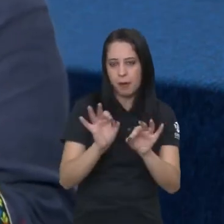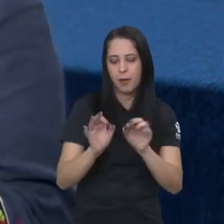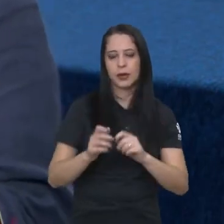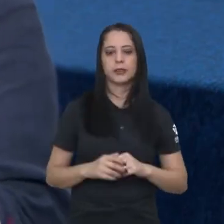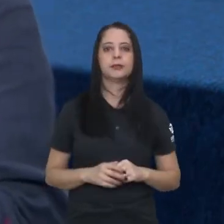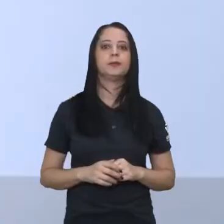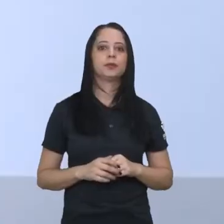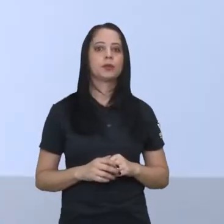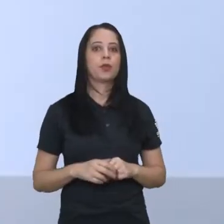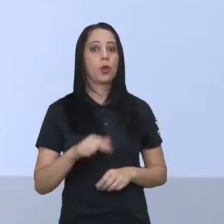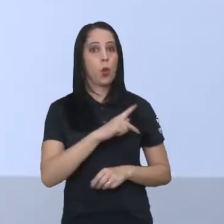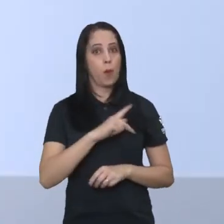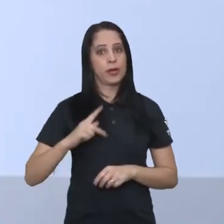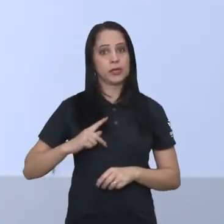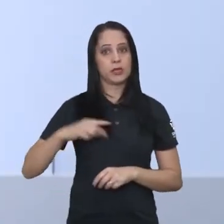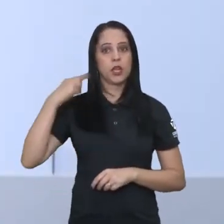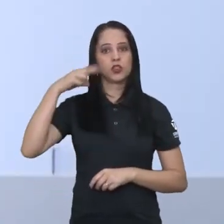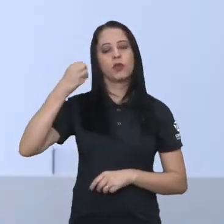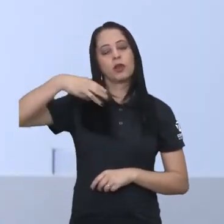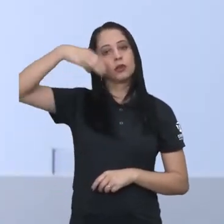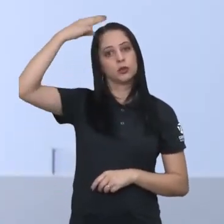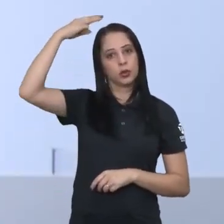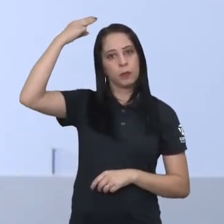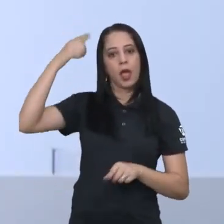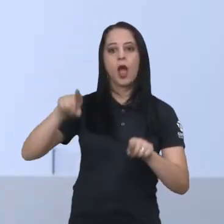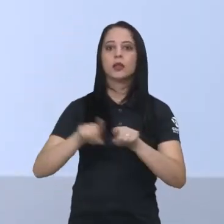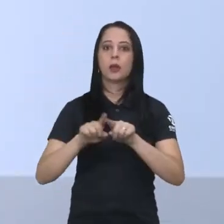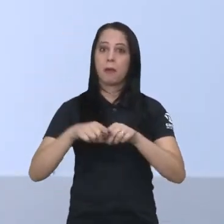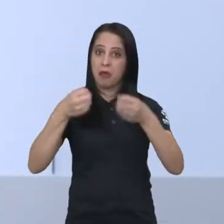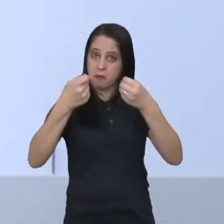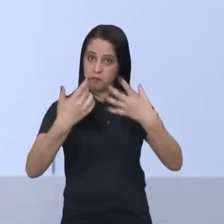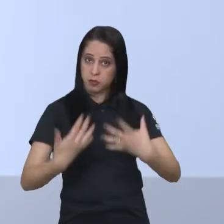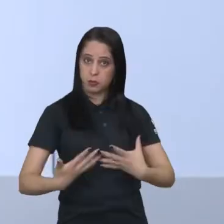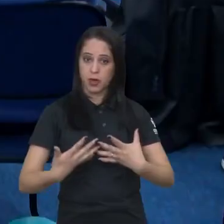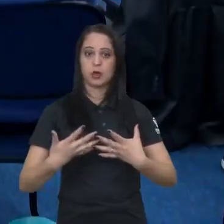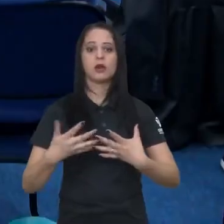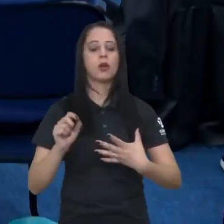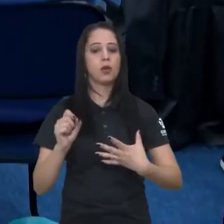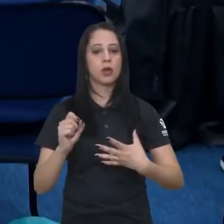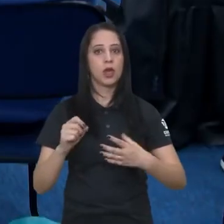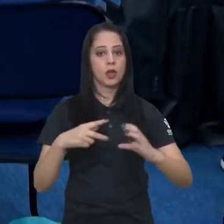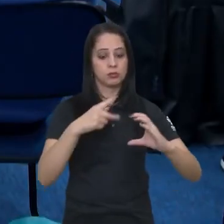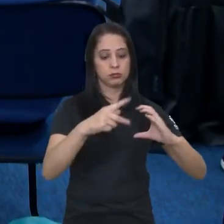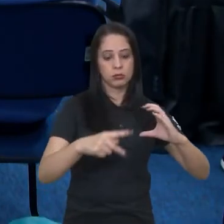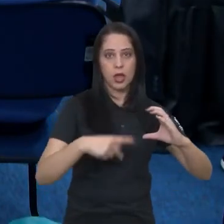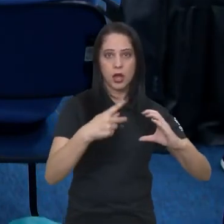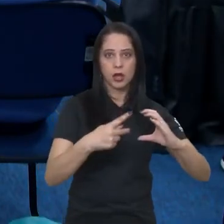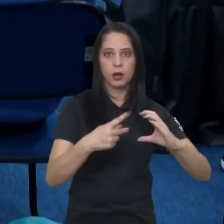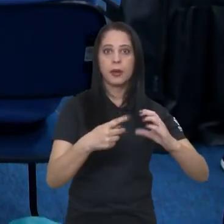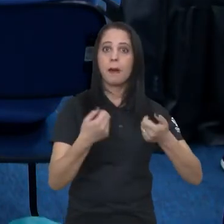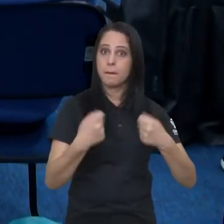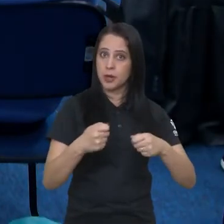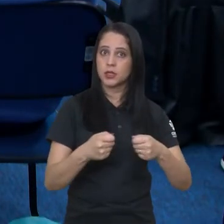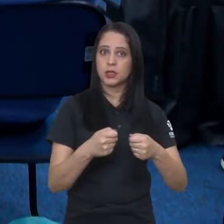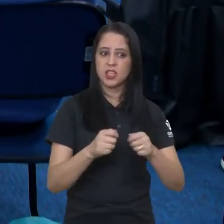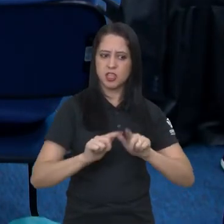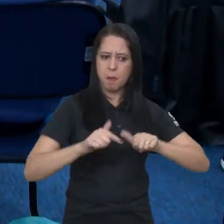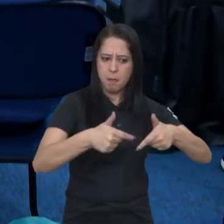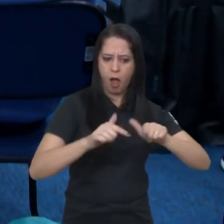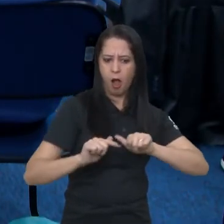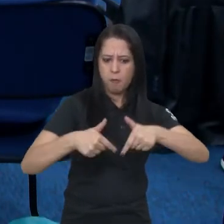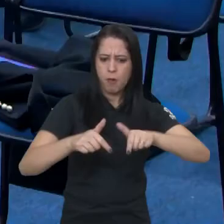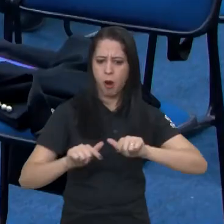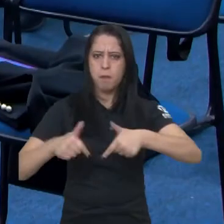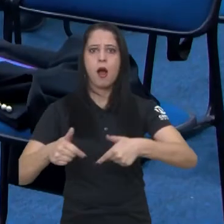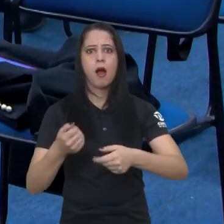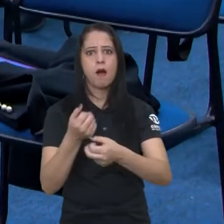legislações. O presidente da Comissão de Meio Ambiente, vereador Milton Vieira Filho, também ressalta que a Câmara Municipal deve sediar mais ações